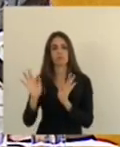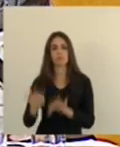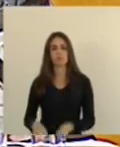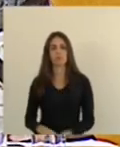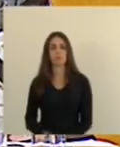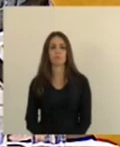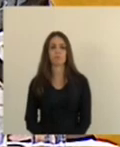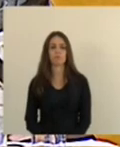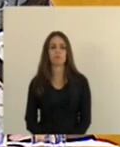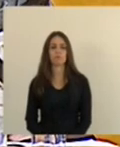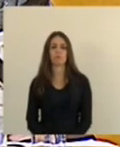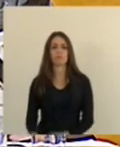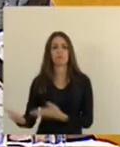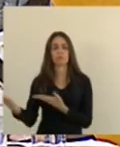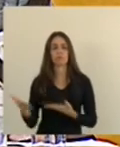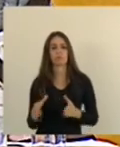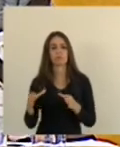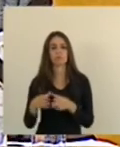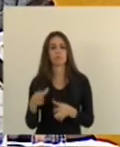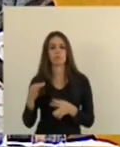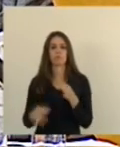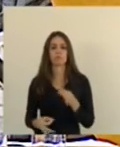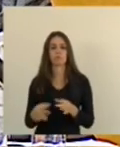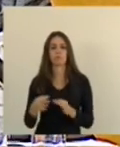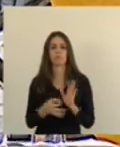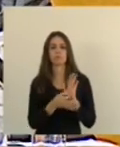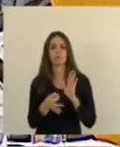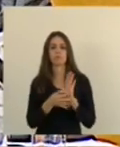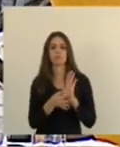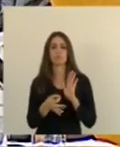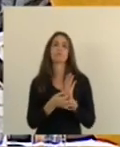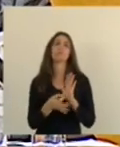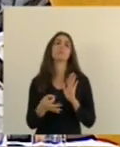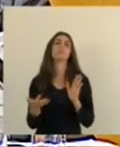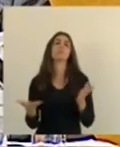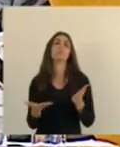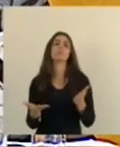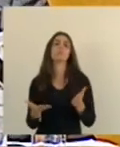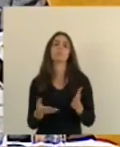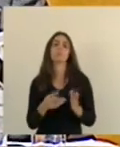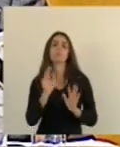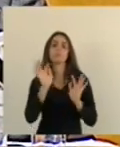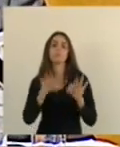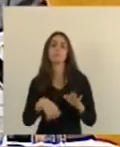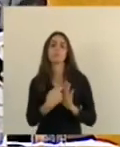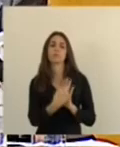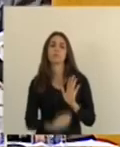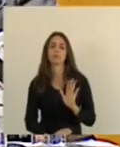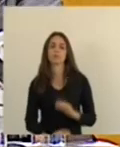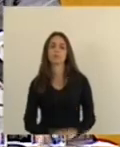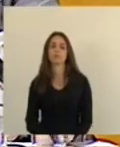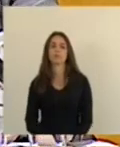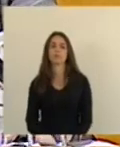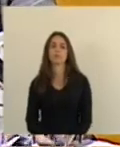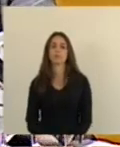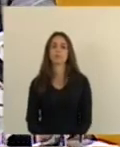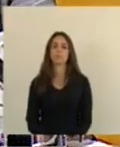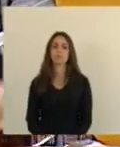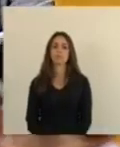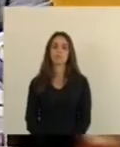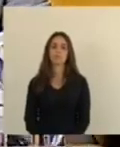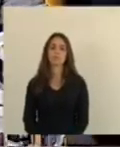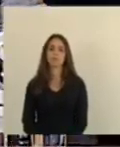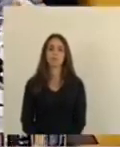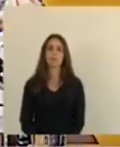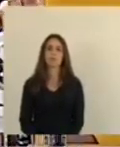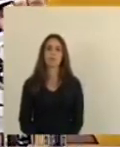convoco a comissão de justiça para oferecer para ser oral a redação final deputado Gandini ok